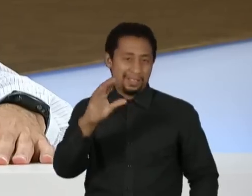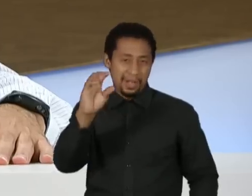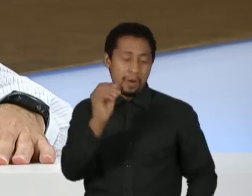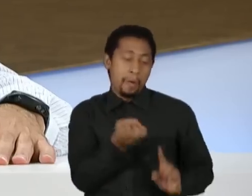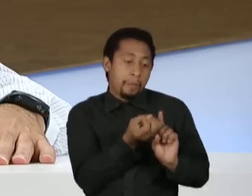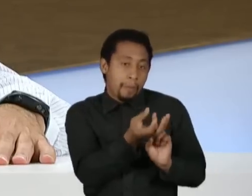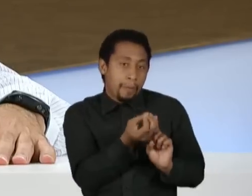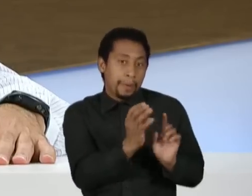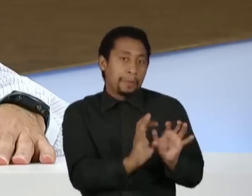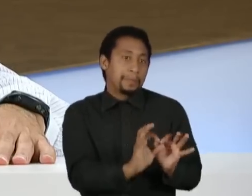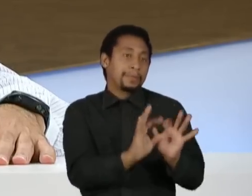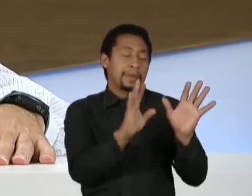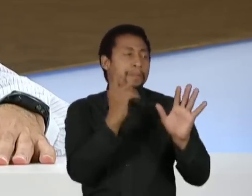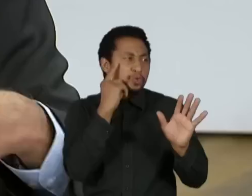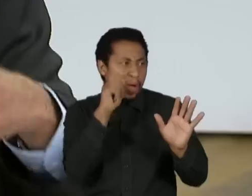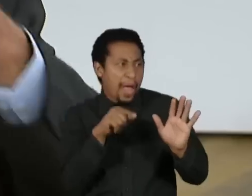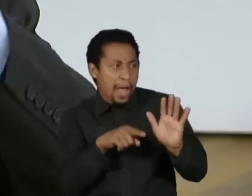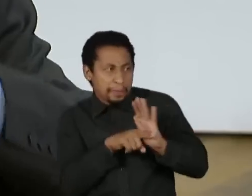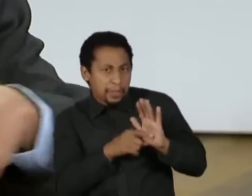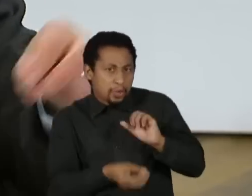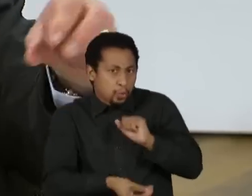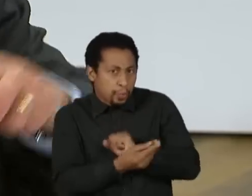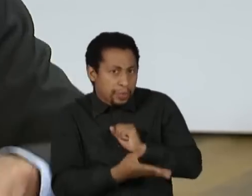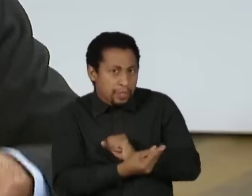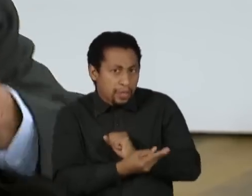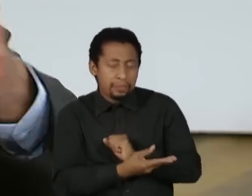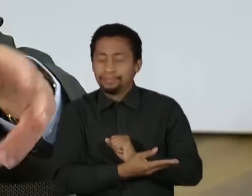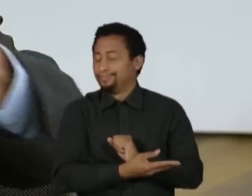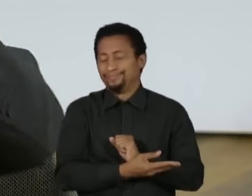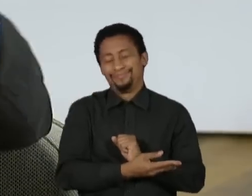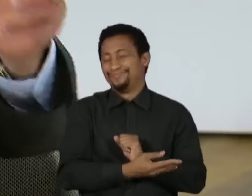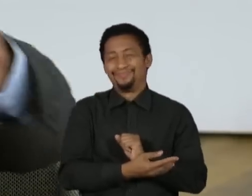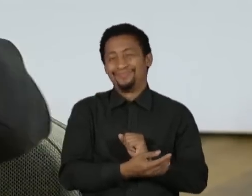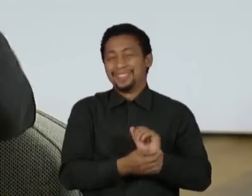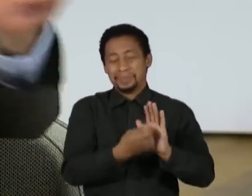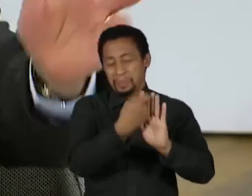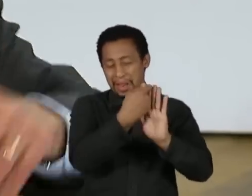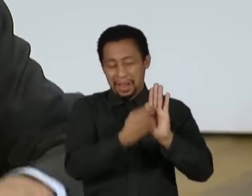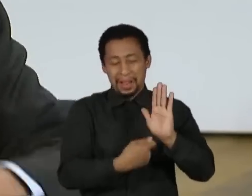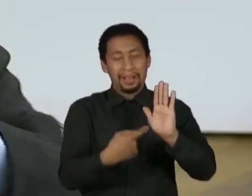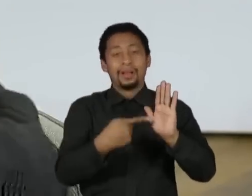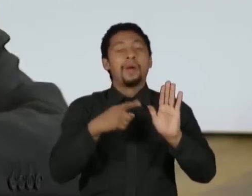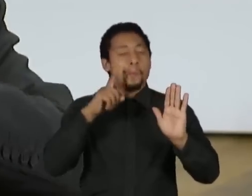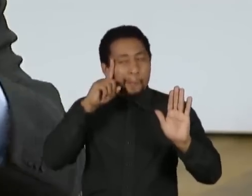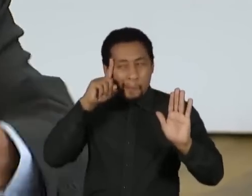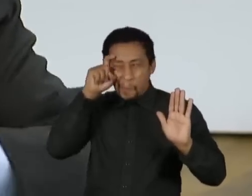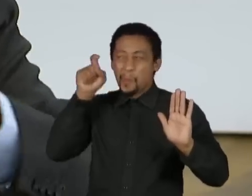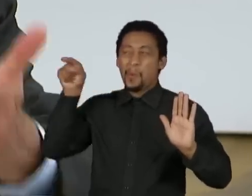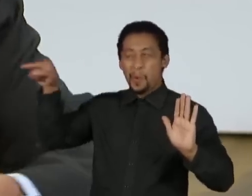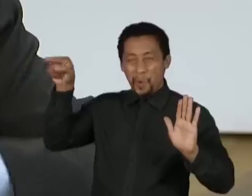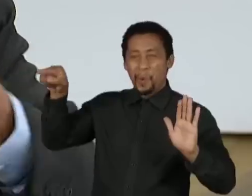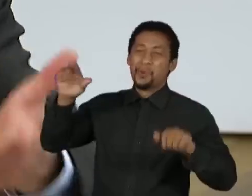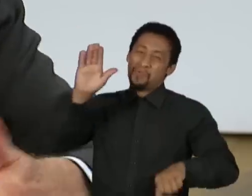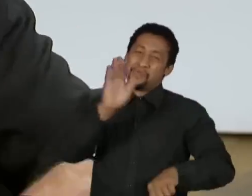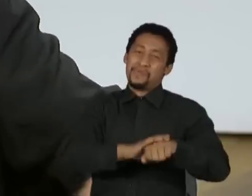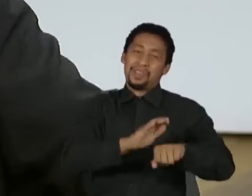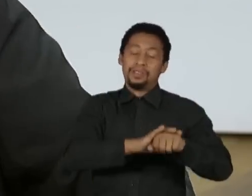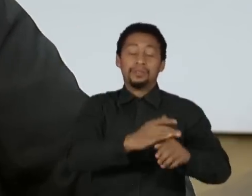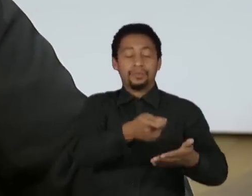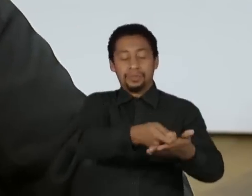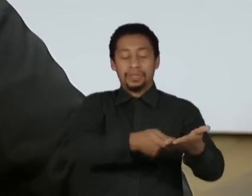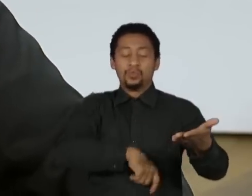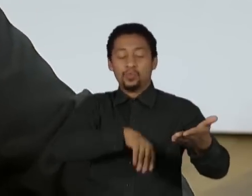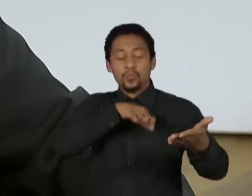o combate à corrupção. Quando, na verdade, esse texto foi redigido certamente por Moro, até pela má redação deve ter sido